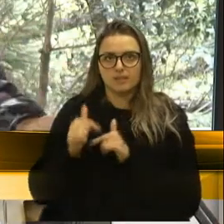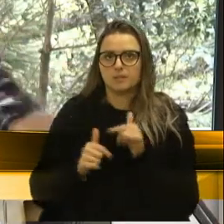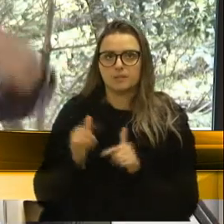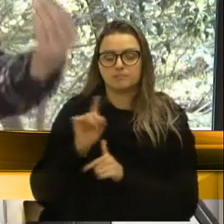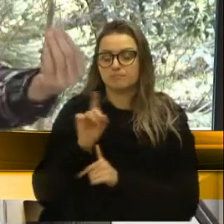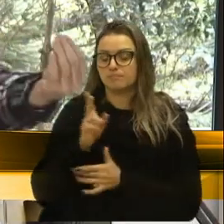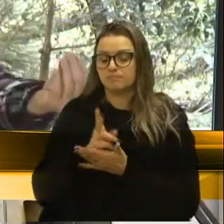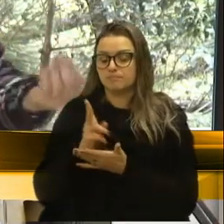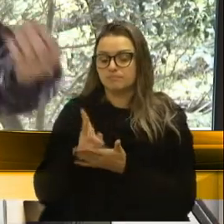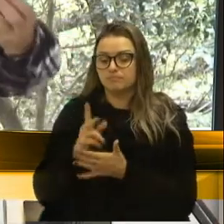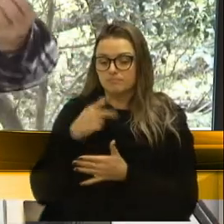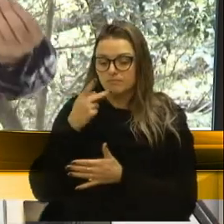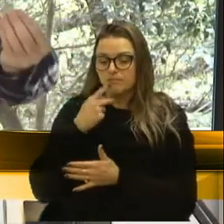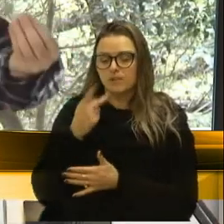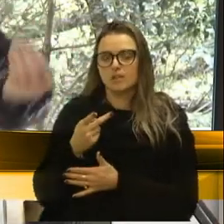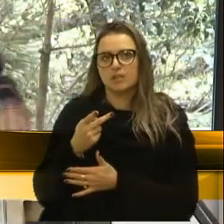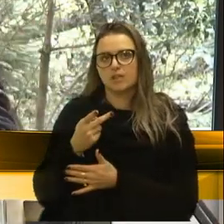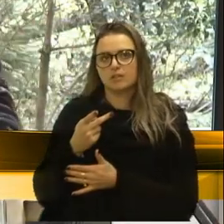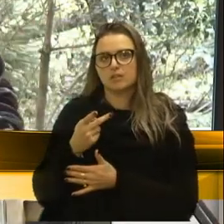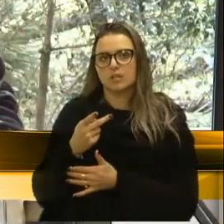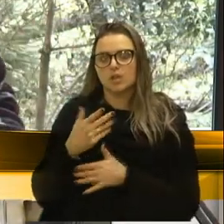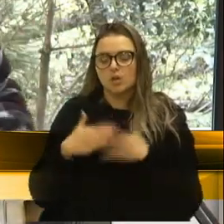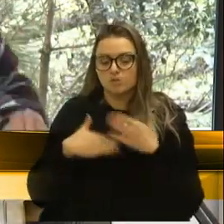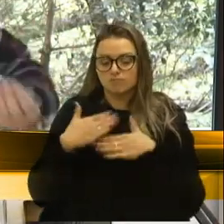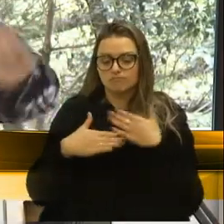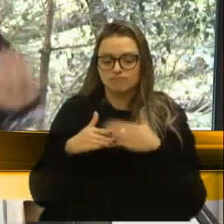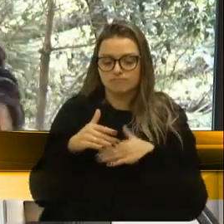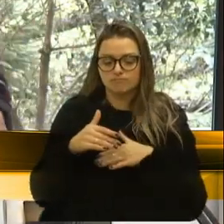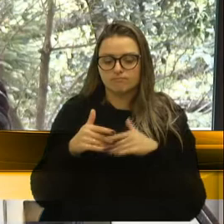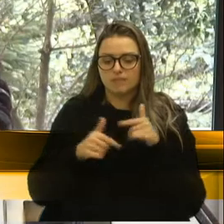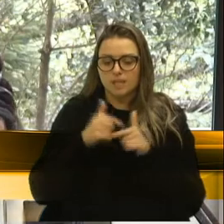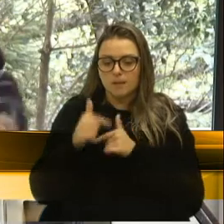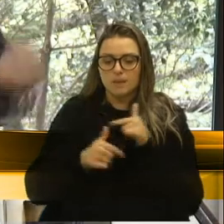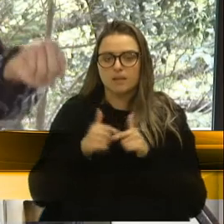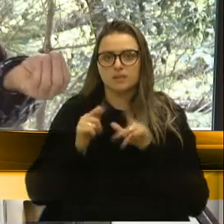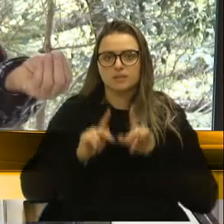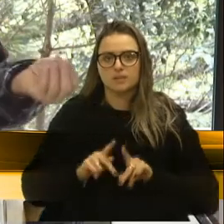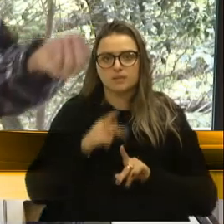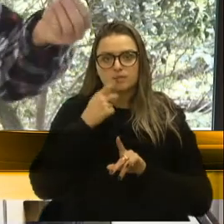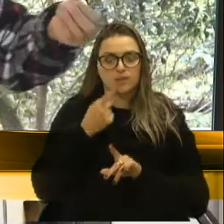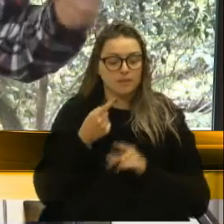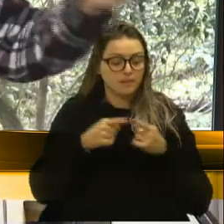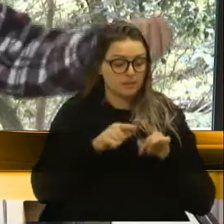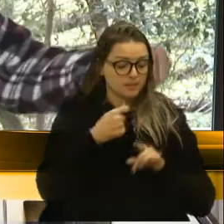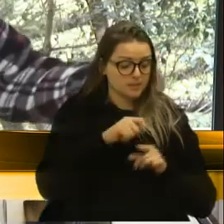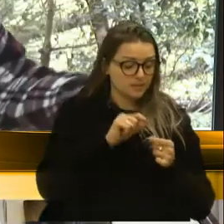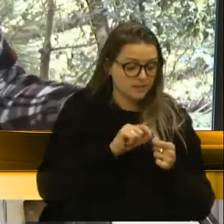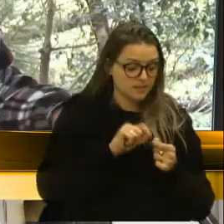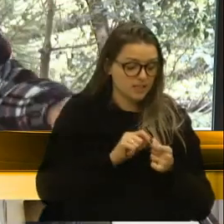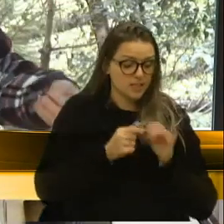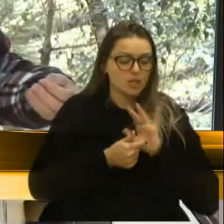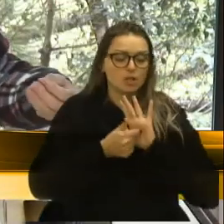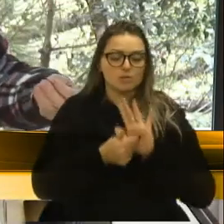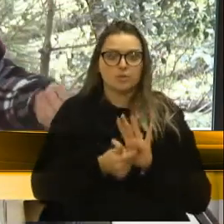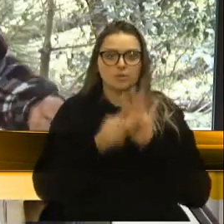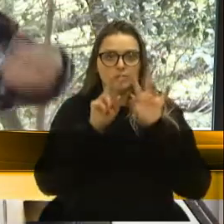falado aqui de formiguinha, que nem os meus eleitores, a população muitas vezes fala, mas tem que fazer isso aí, levar o assunto,